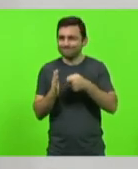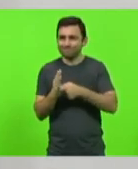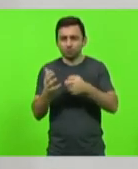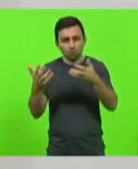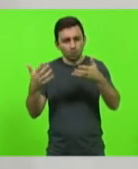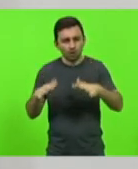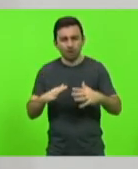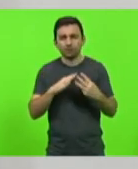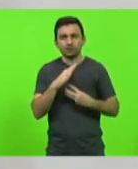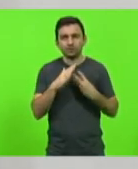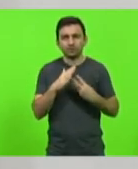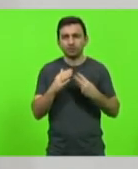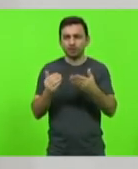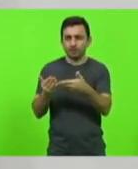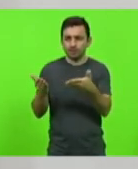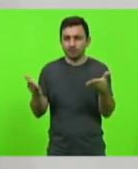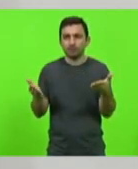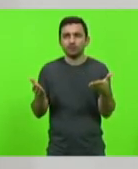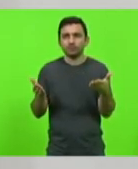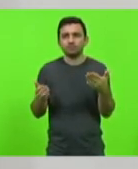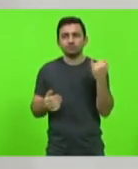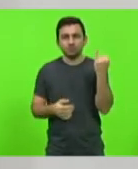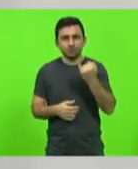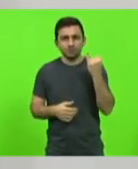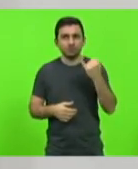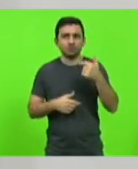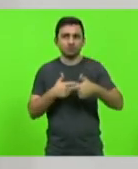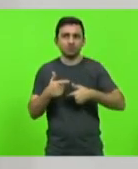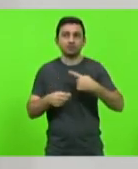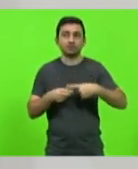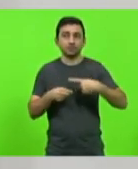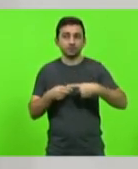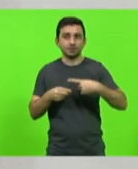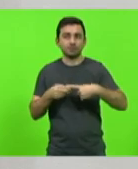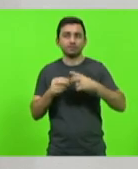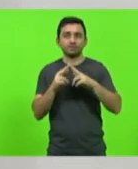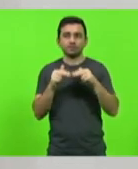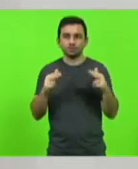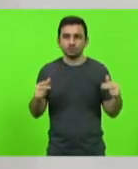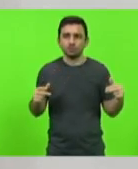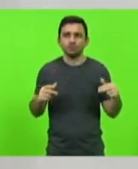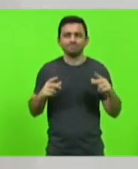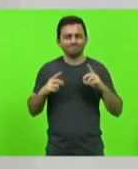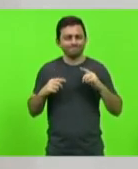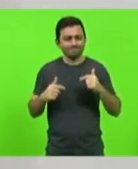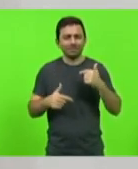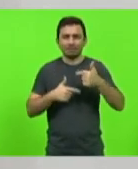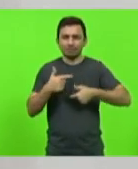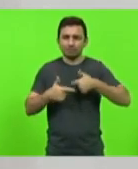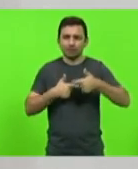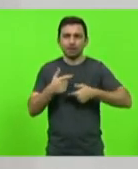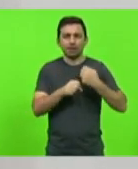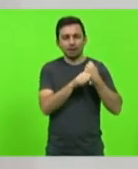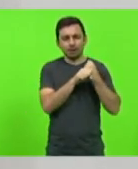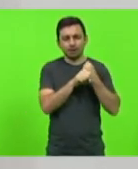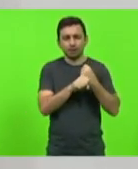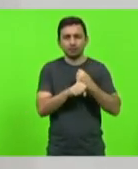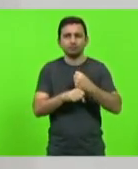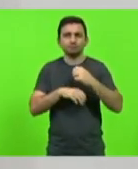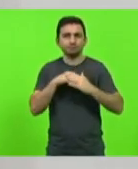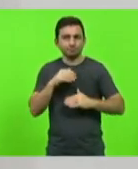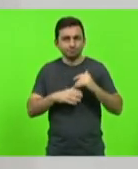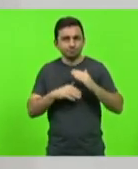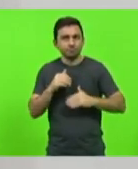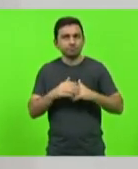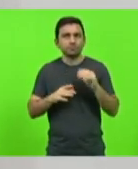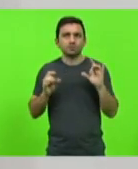importante instrumento de serviço do município aqui de Florianópolis, que tem atuado por muitos anos e prestado um serviço de